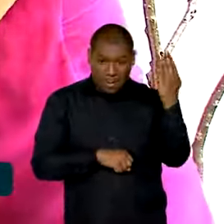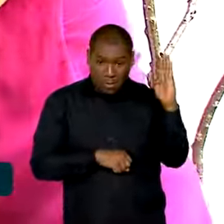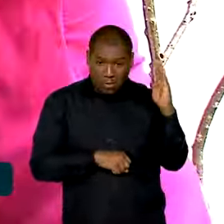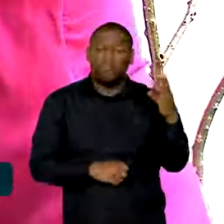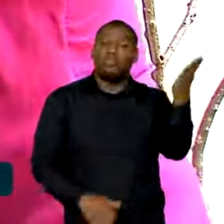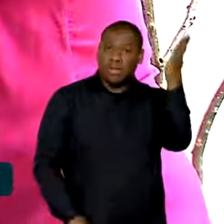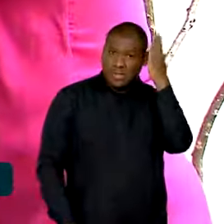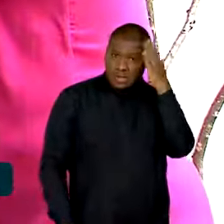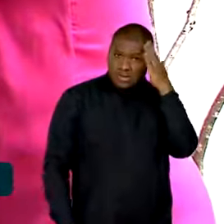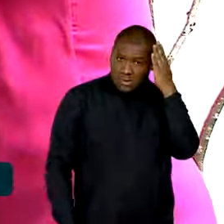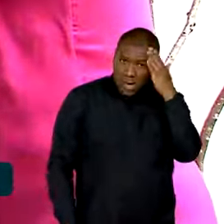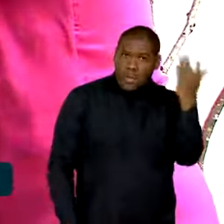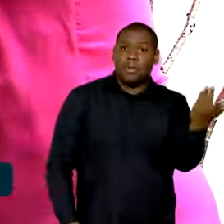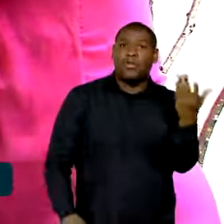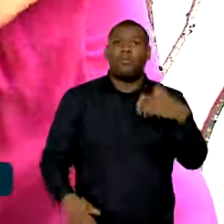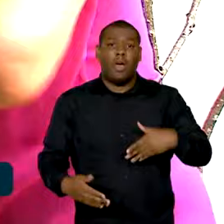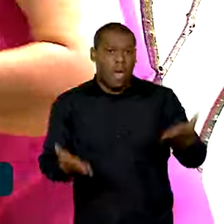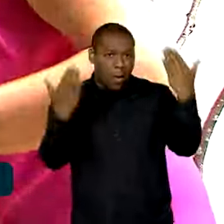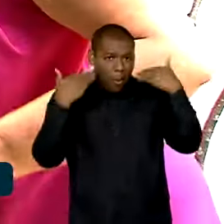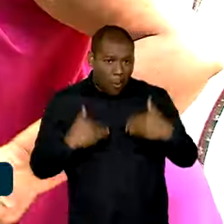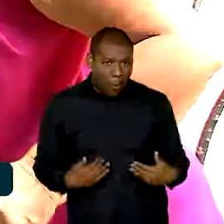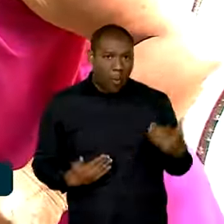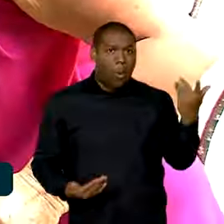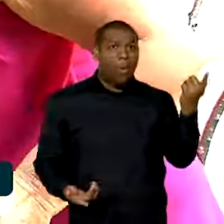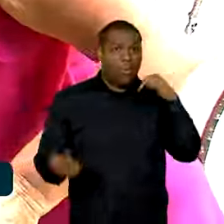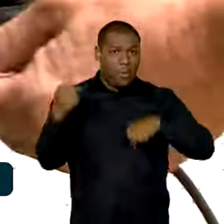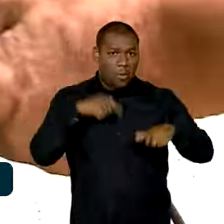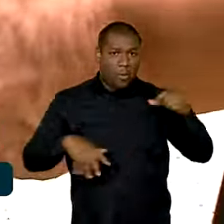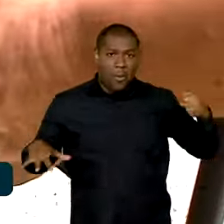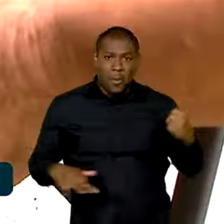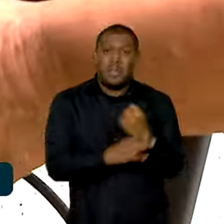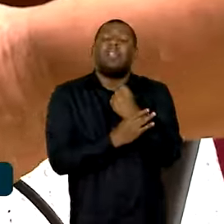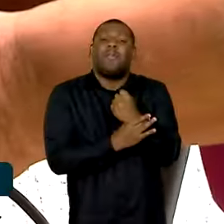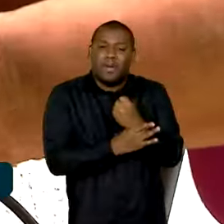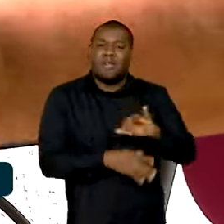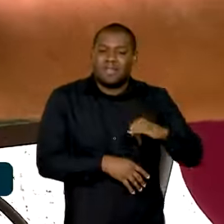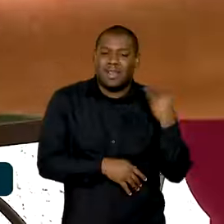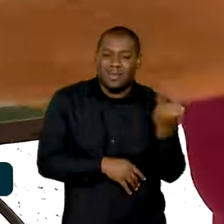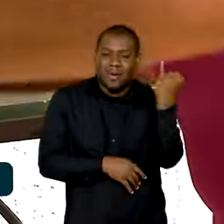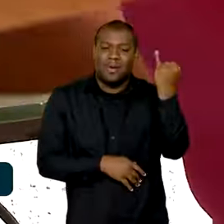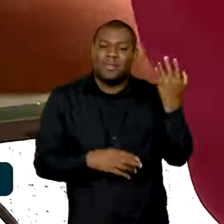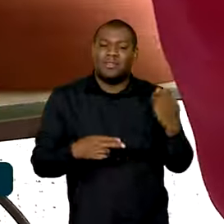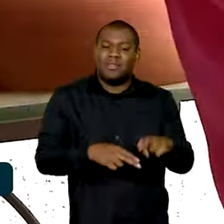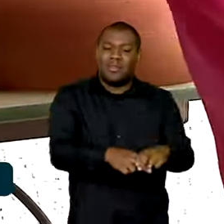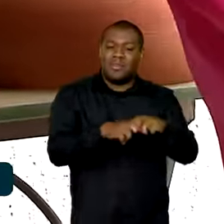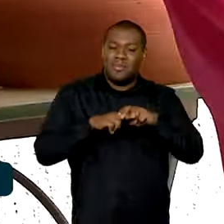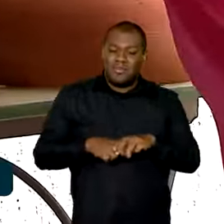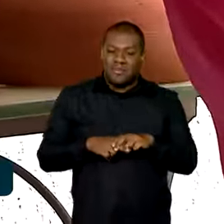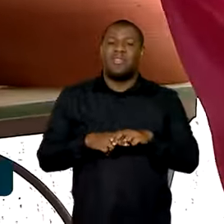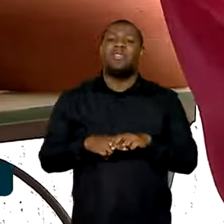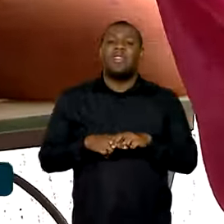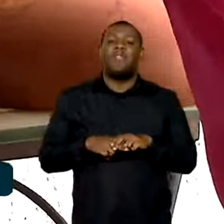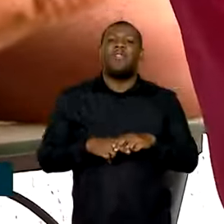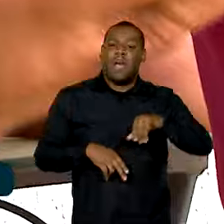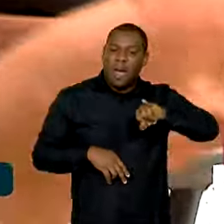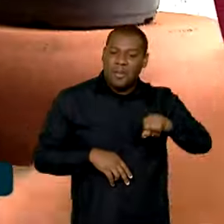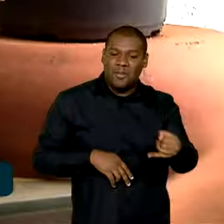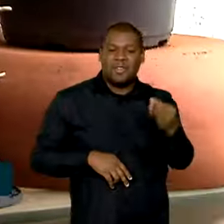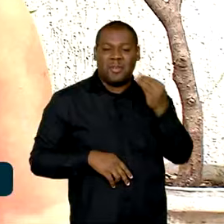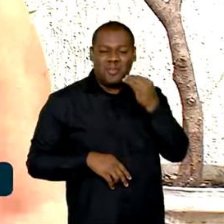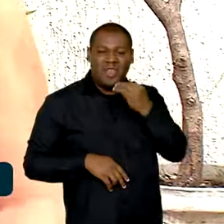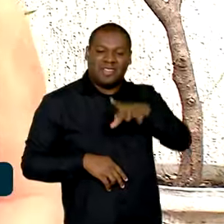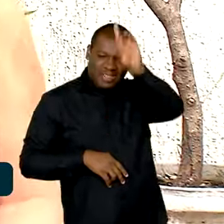de se proteger de doenças e se manter saudável. Por isso, não abre mão desse direito que salva